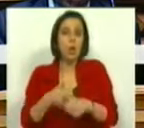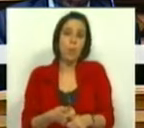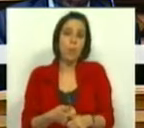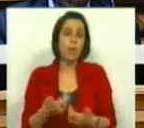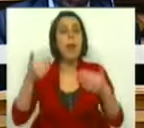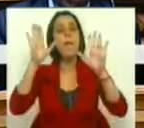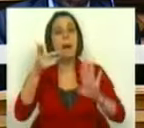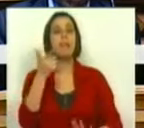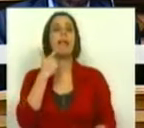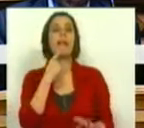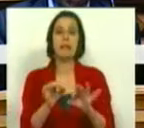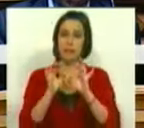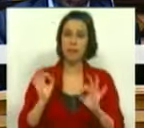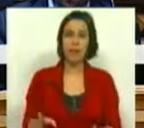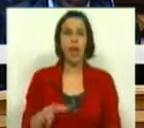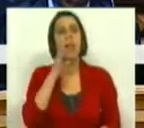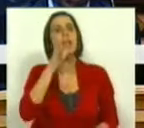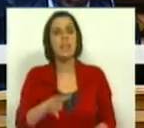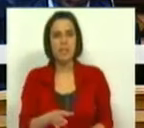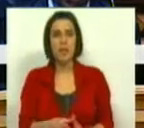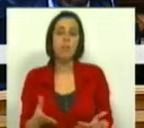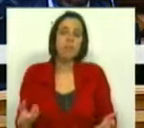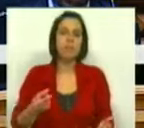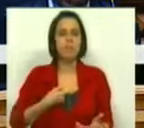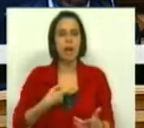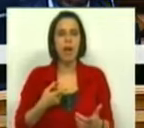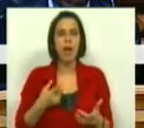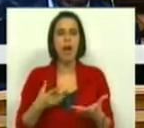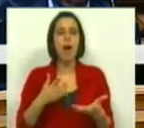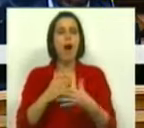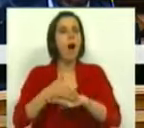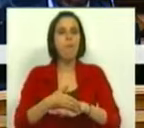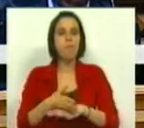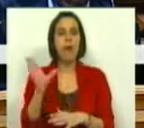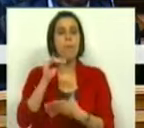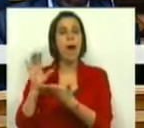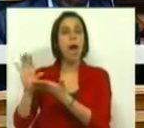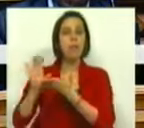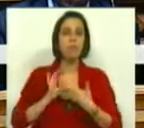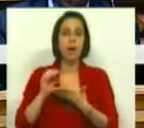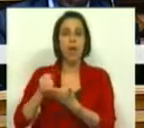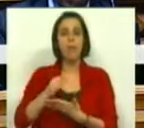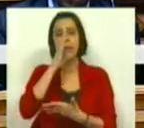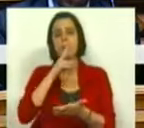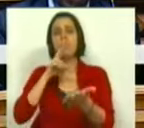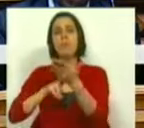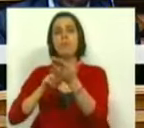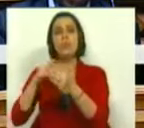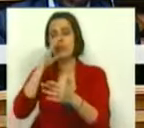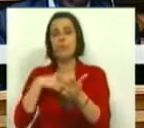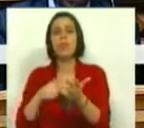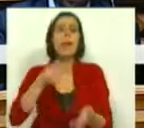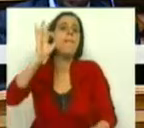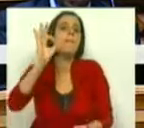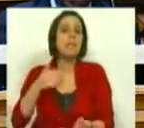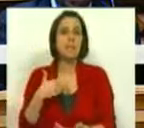cumprir, mas também significa dizer que teremos inacessibilidade a mais apoio se por razões externas tivéssemos